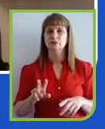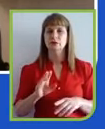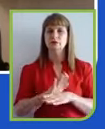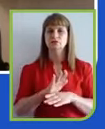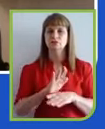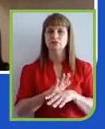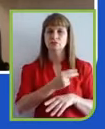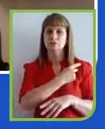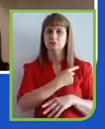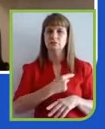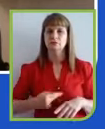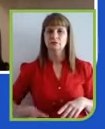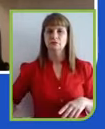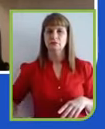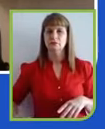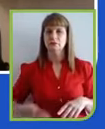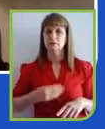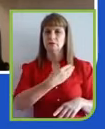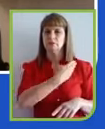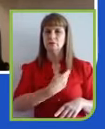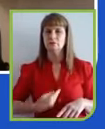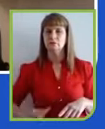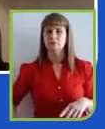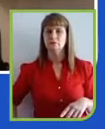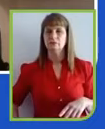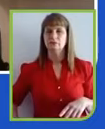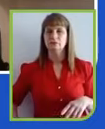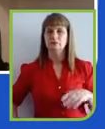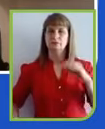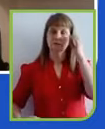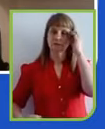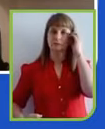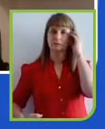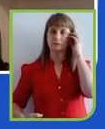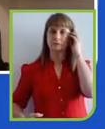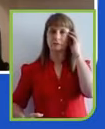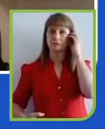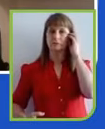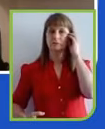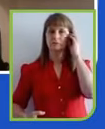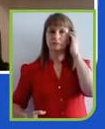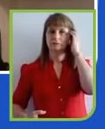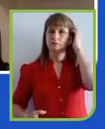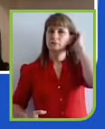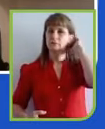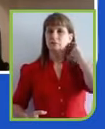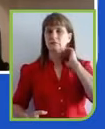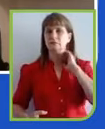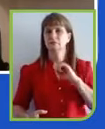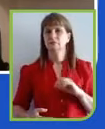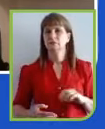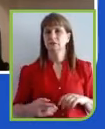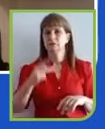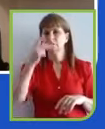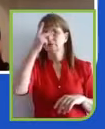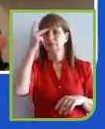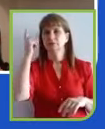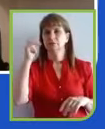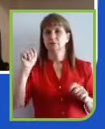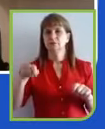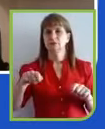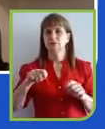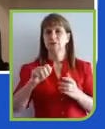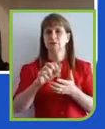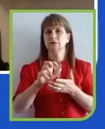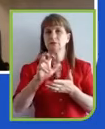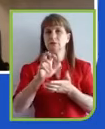via o app. As pessoas se cadastravam via o app. Ele foi gratuito e fornecido pelas operadoras. E também,